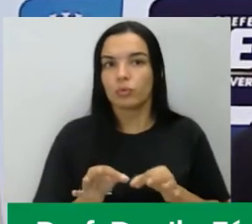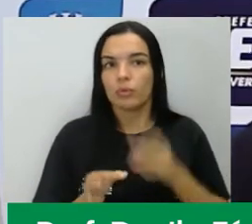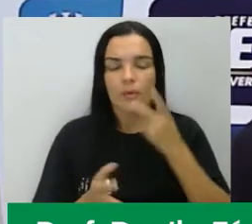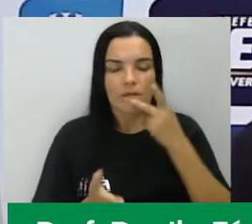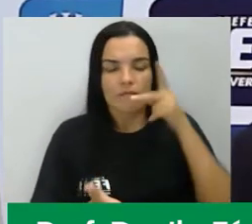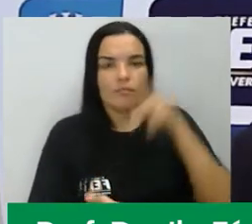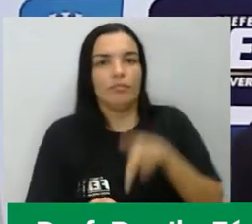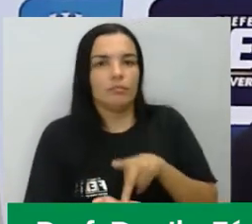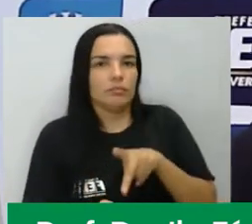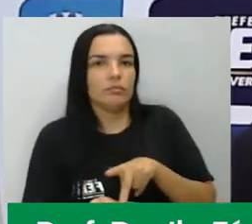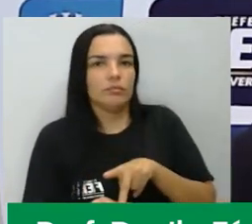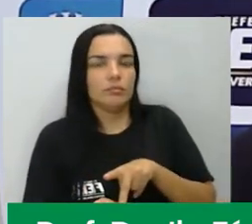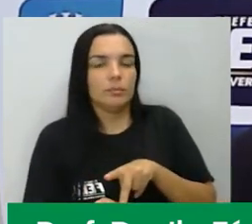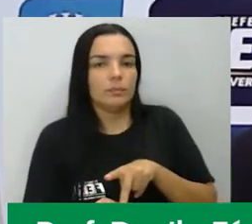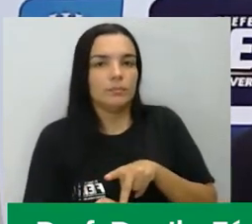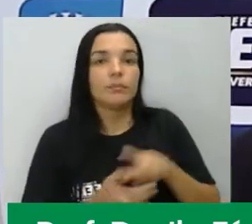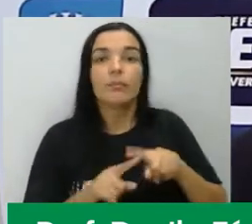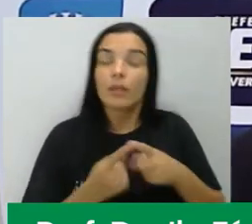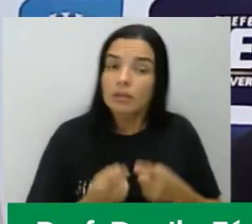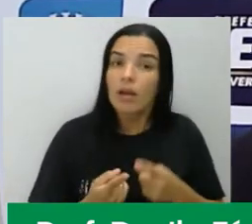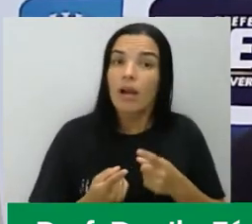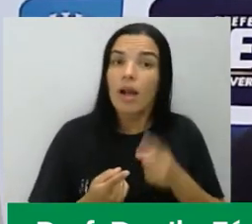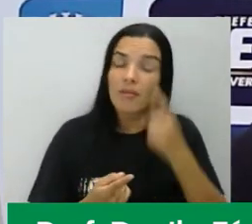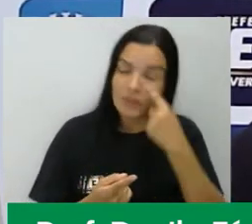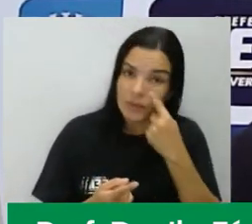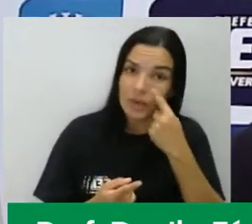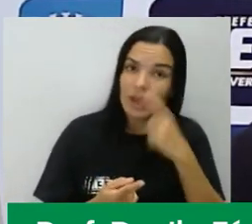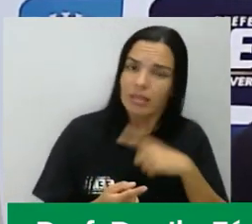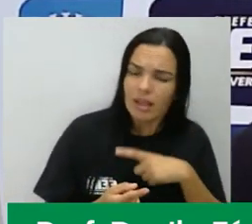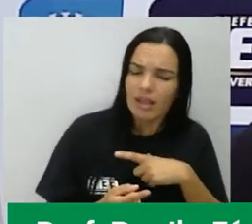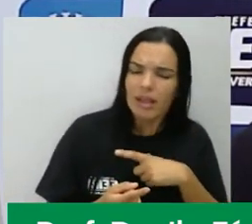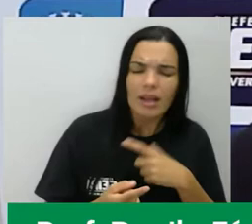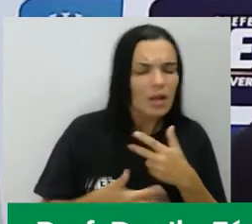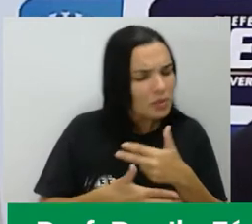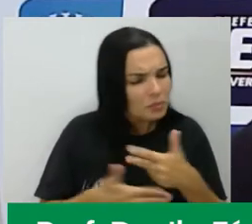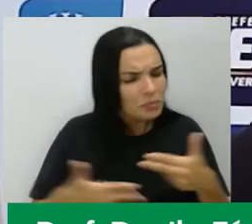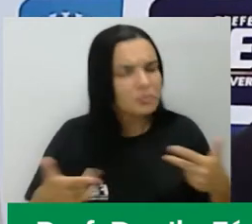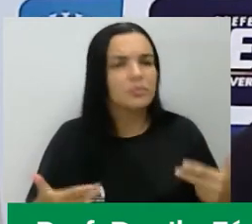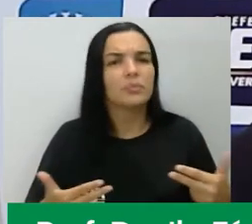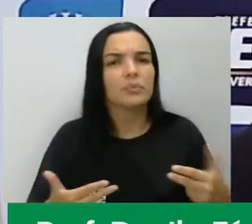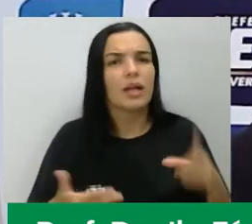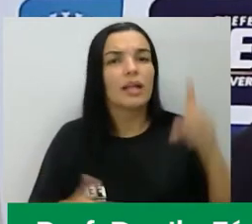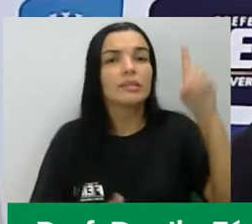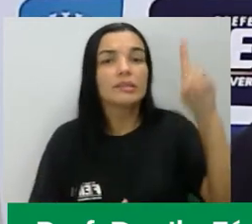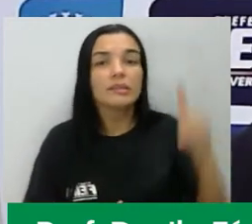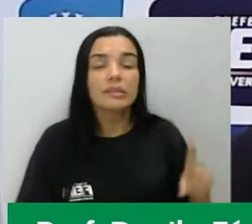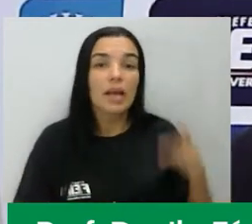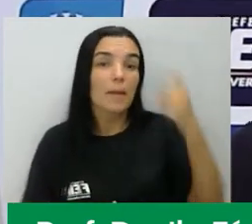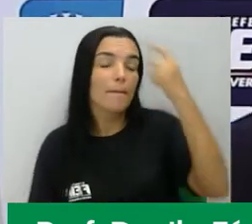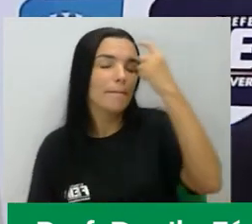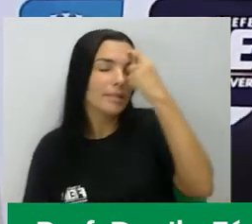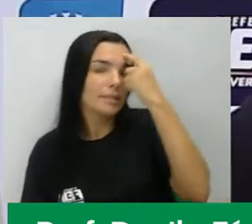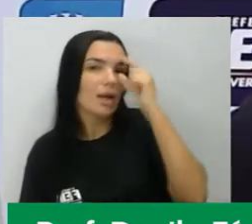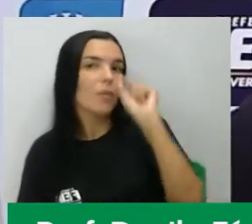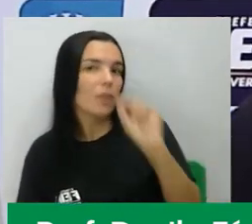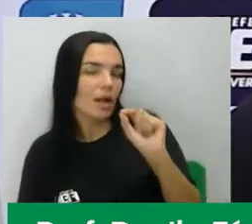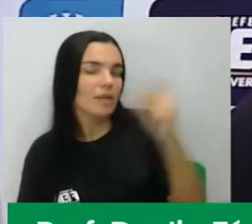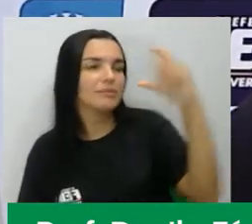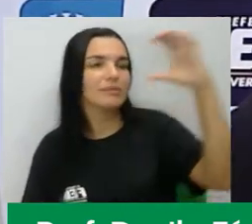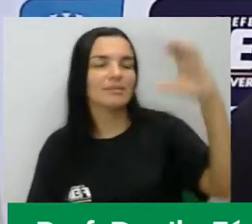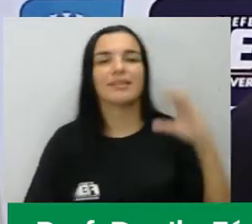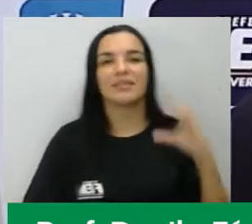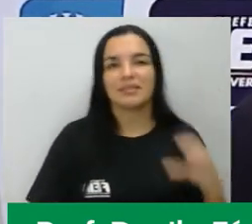digno. todas essas são maneiras de se pensar a